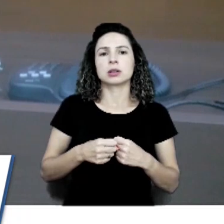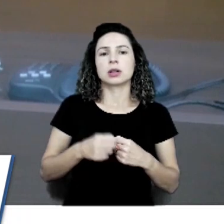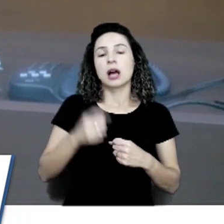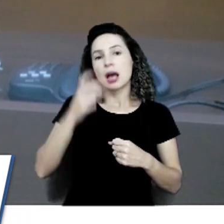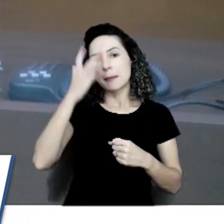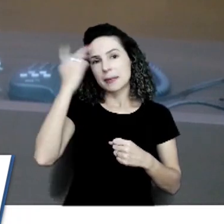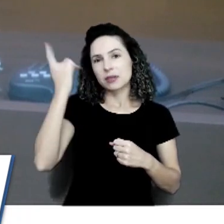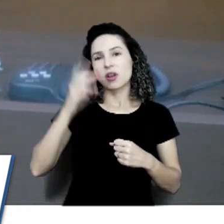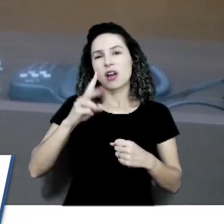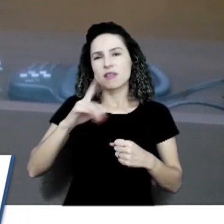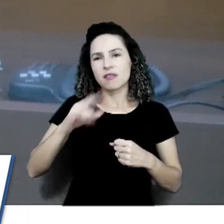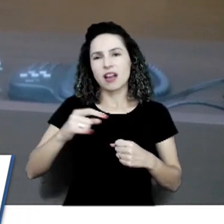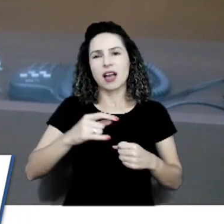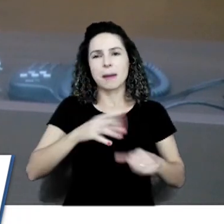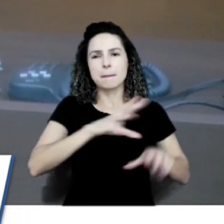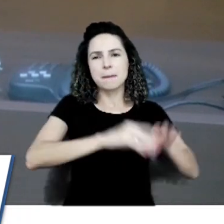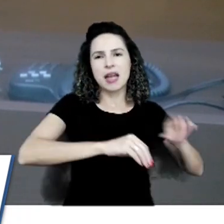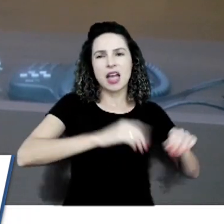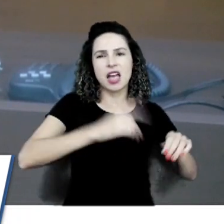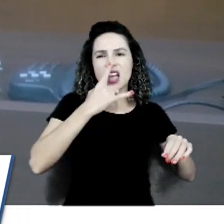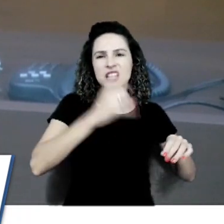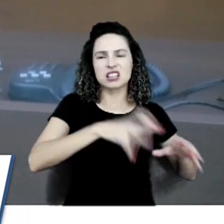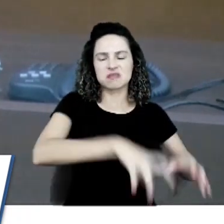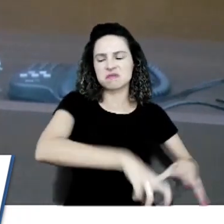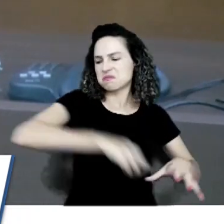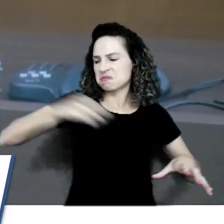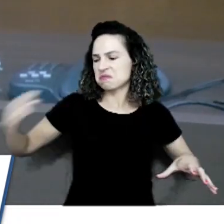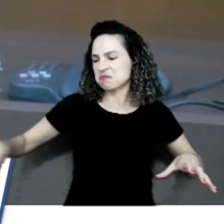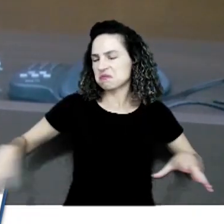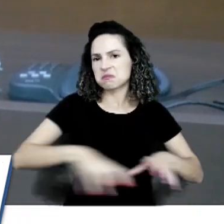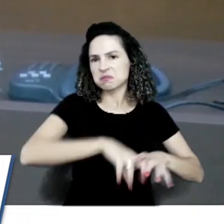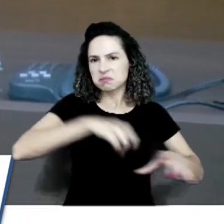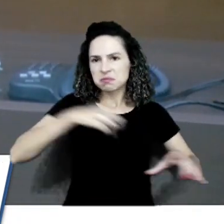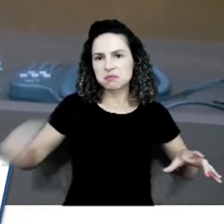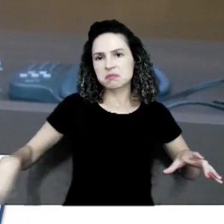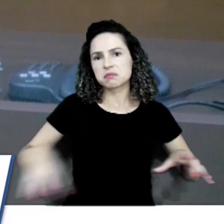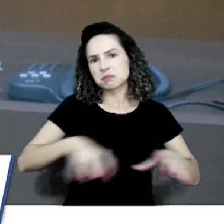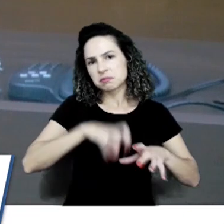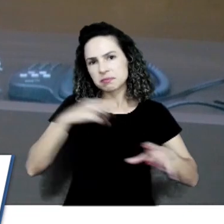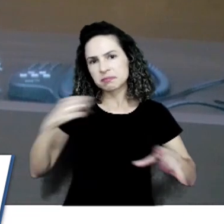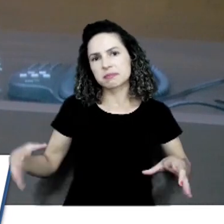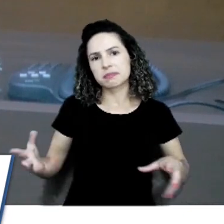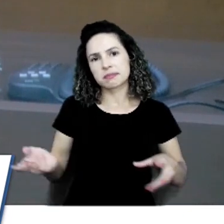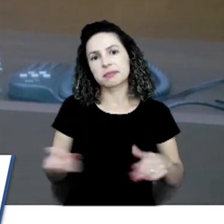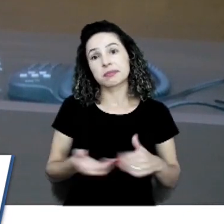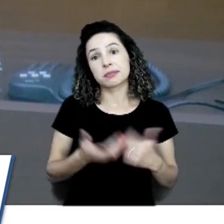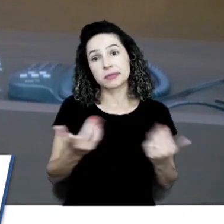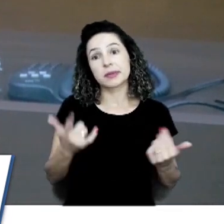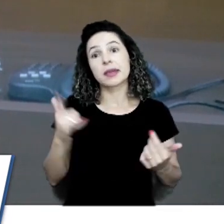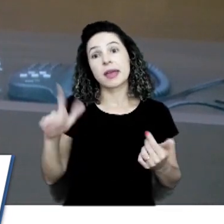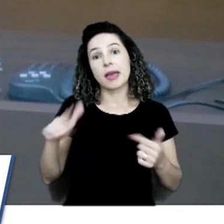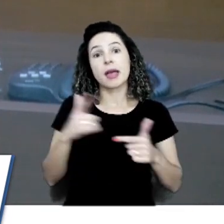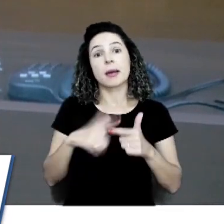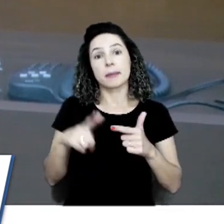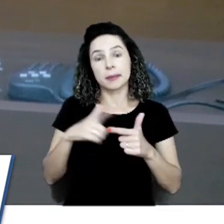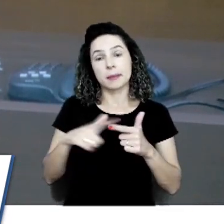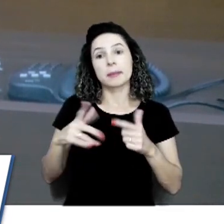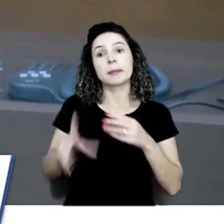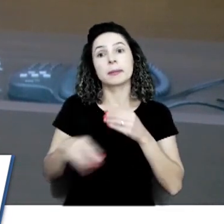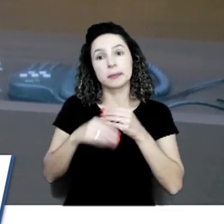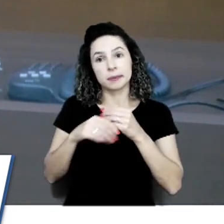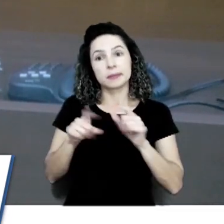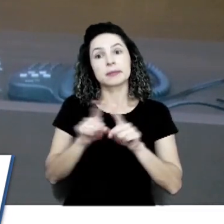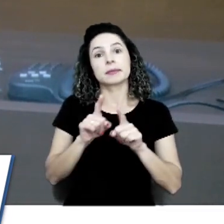mexer no lixo e joga tudo no meio da avenida. Então, é um outro tipo de problema que estava tendo lá também,